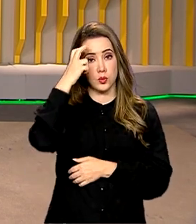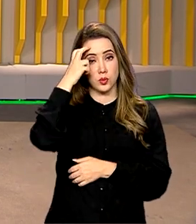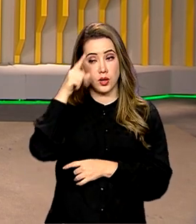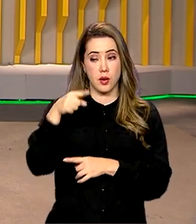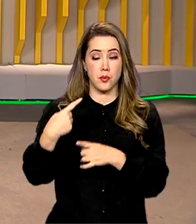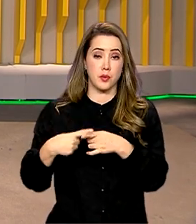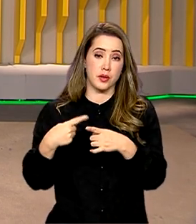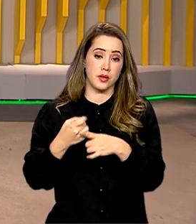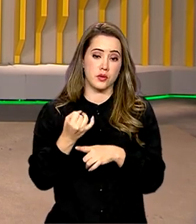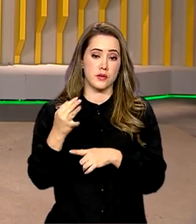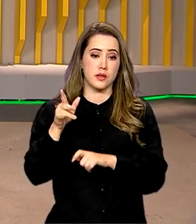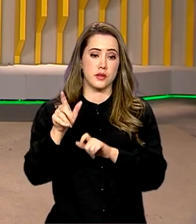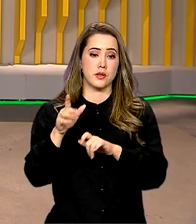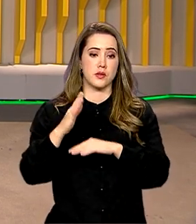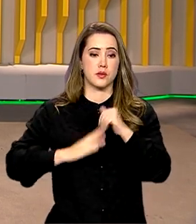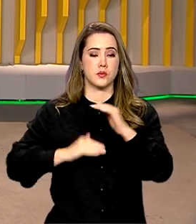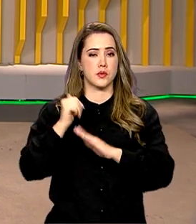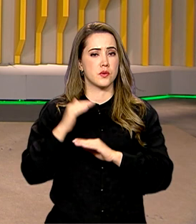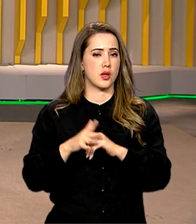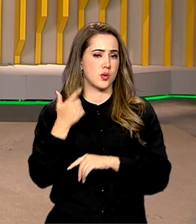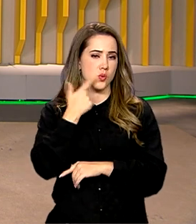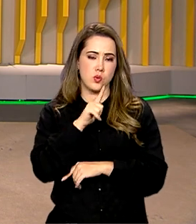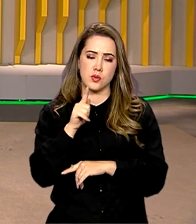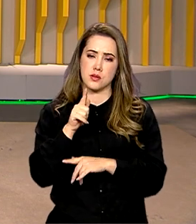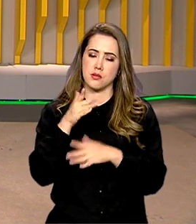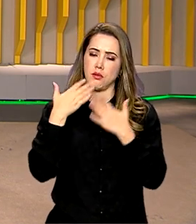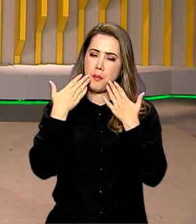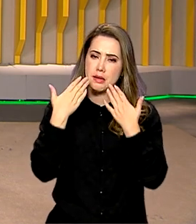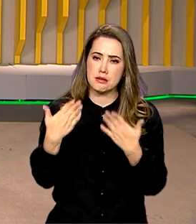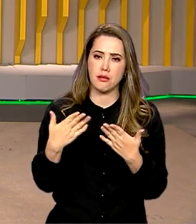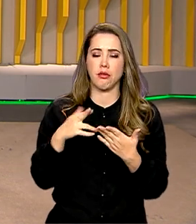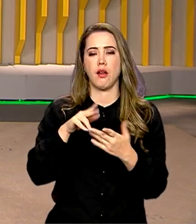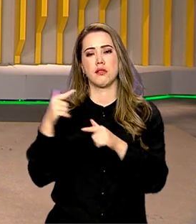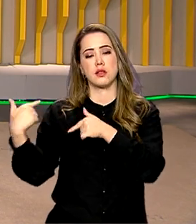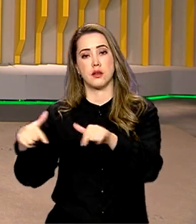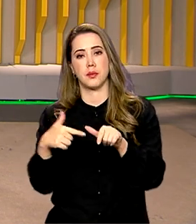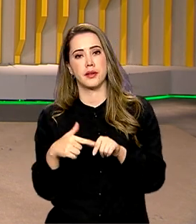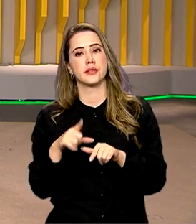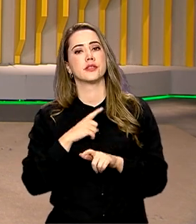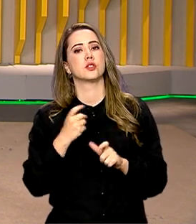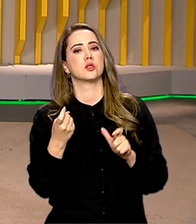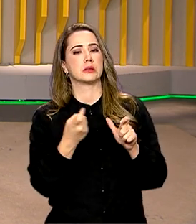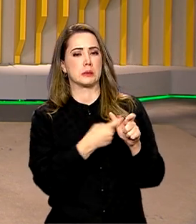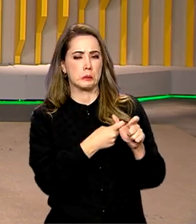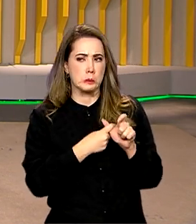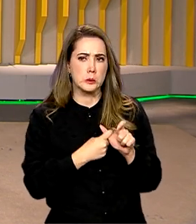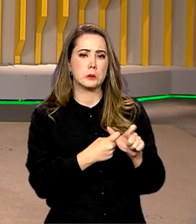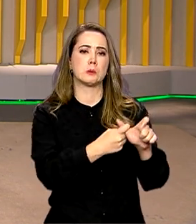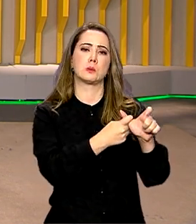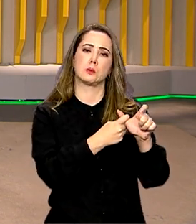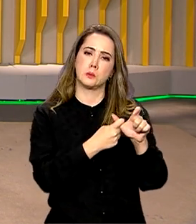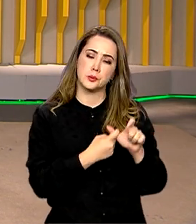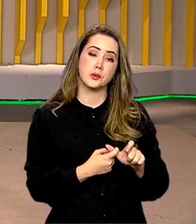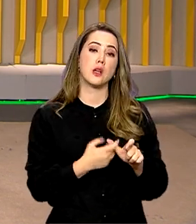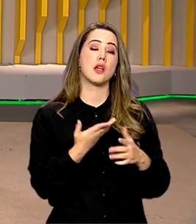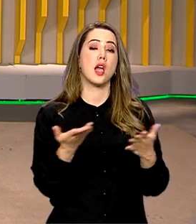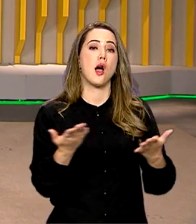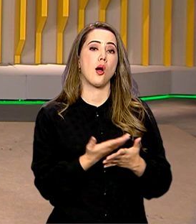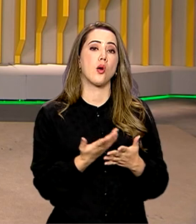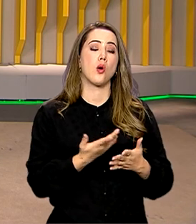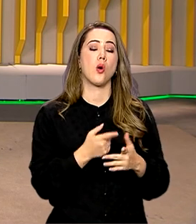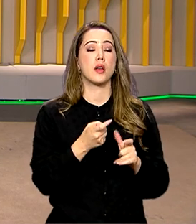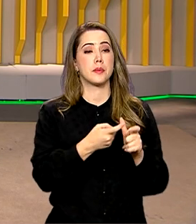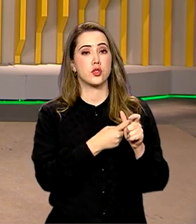trabalhar, muitos acumularam dívidas. Uma situação bem difícil, não é, Ana? É, Roberto, mas para renegociar essas dívidas foi